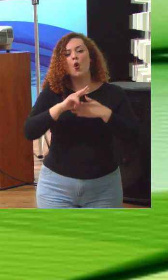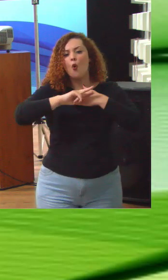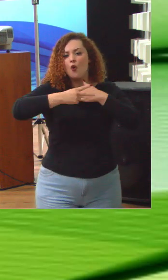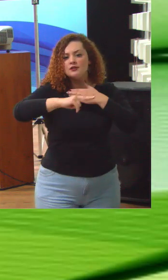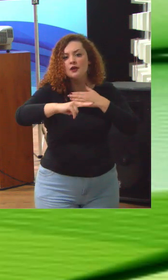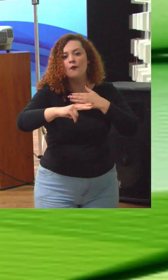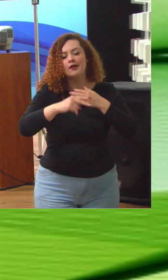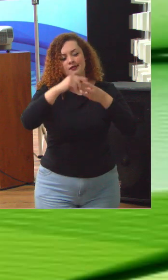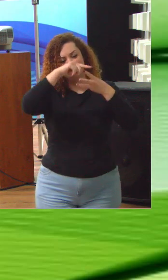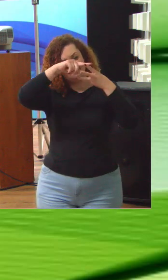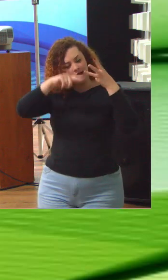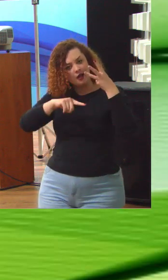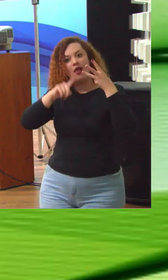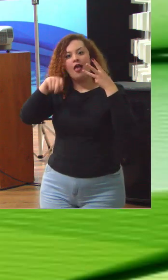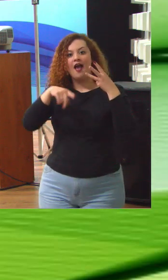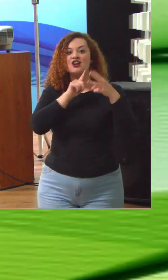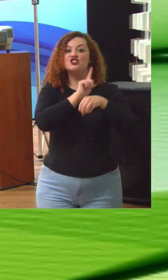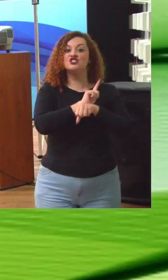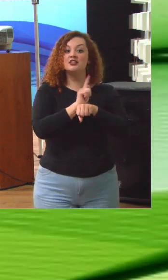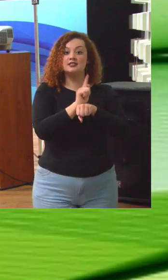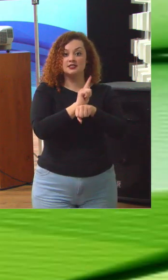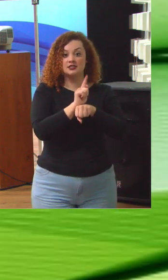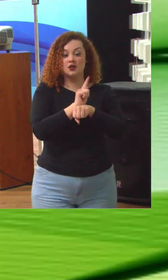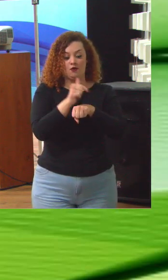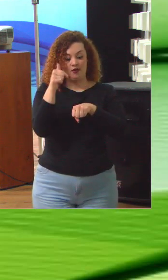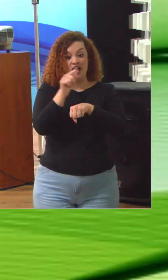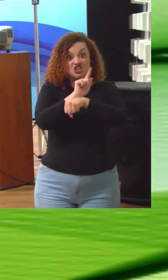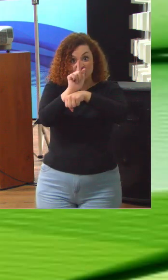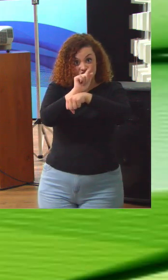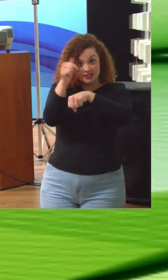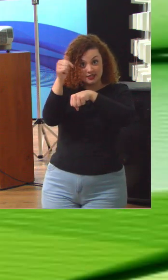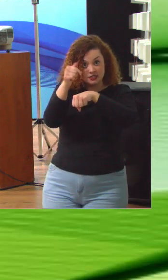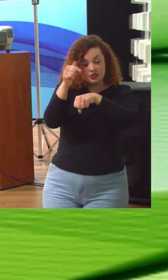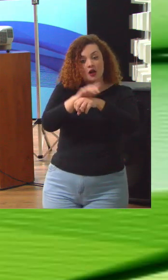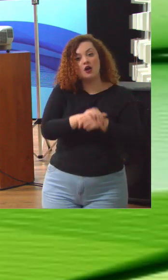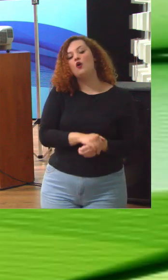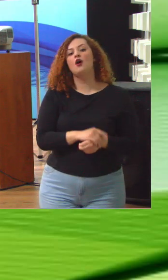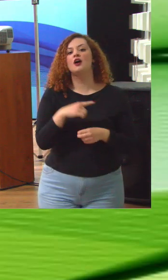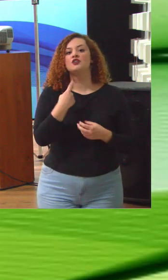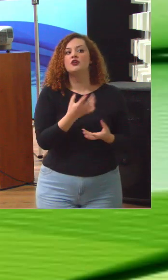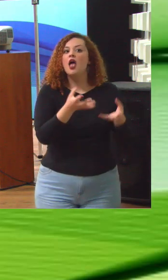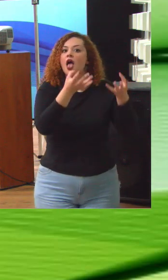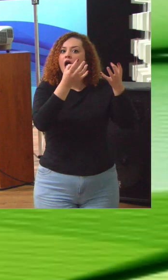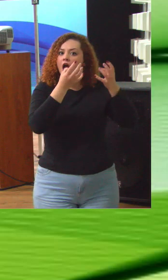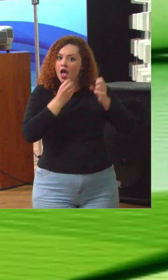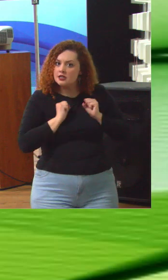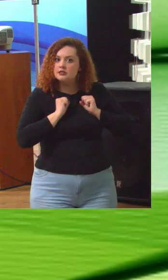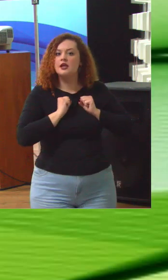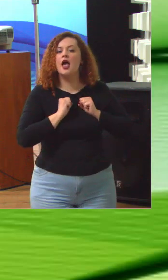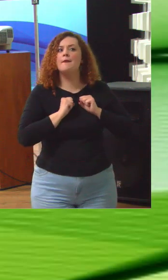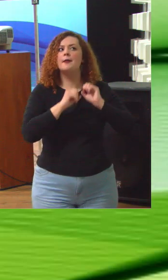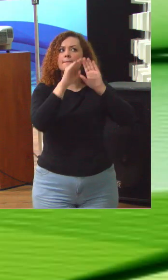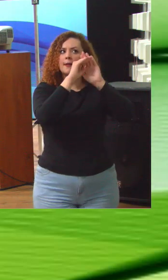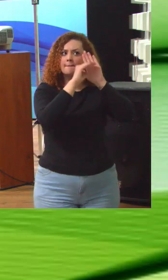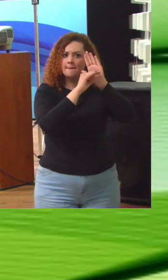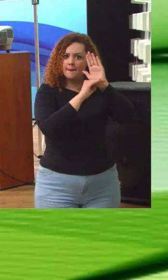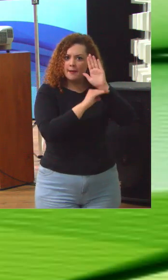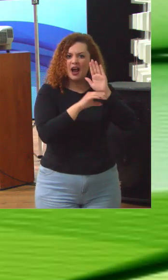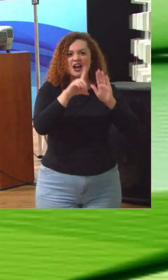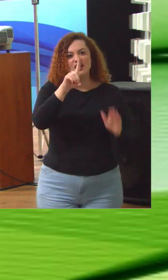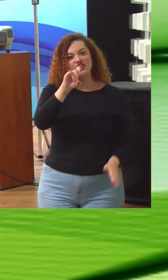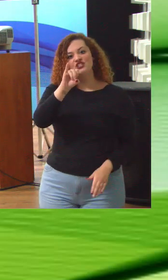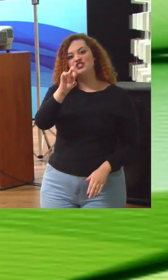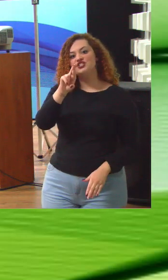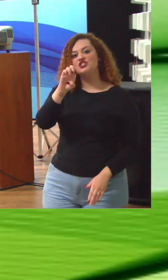verbos é a gestão na gestão nós recebemos as definições de diretrizes